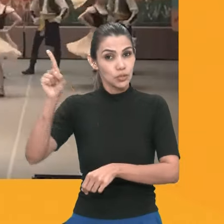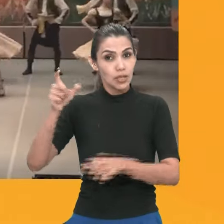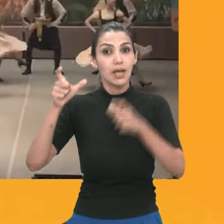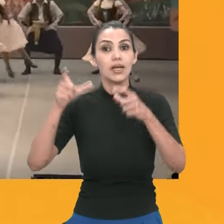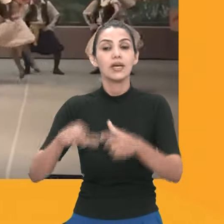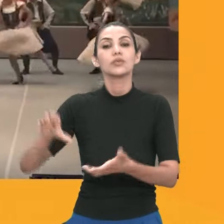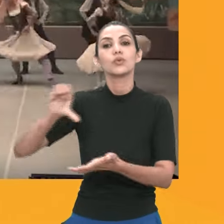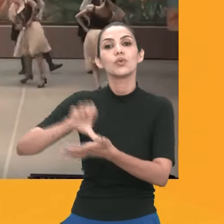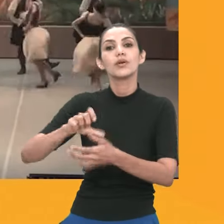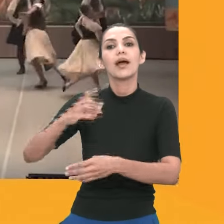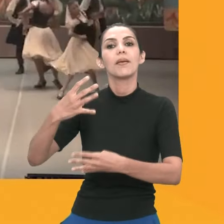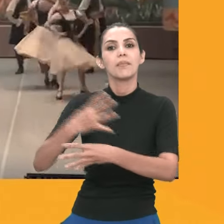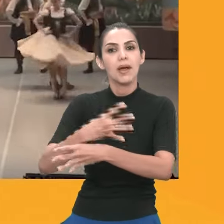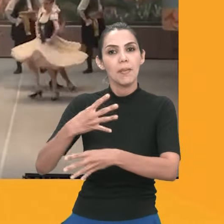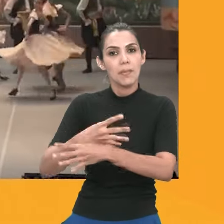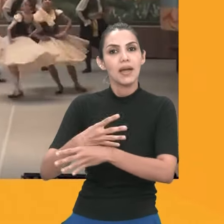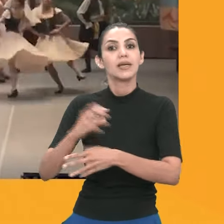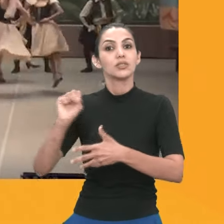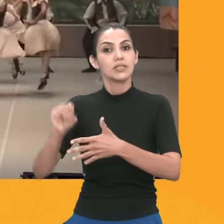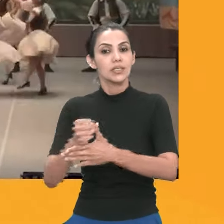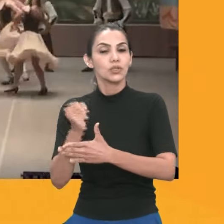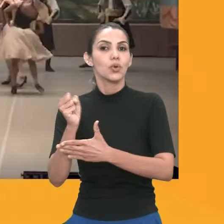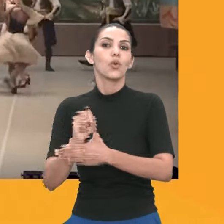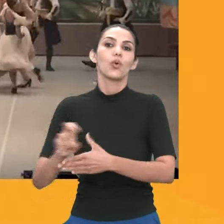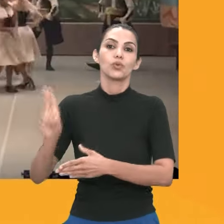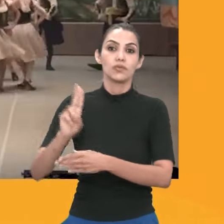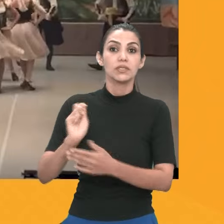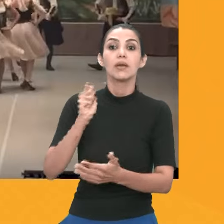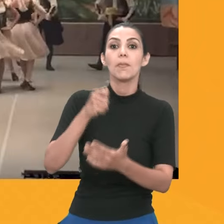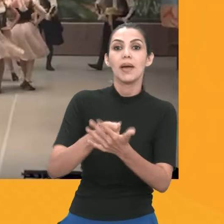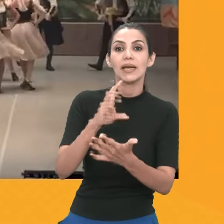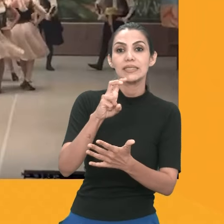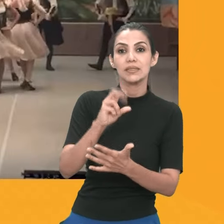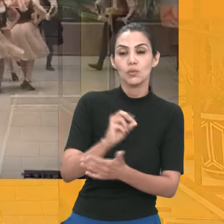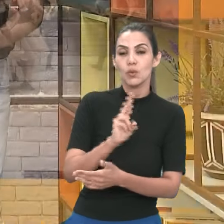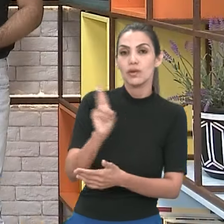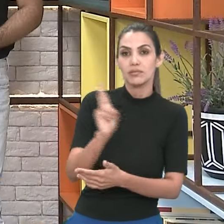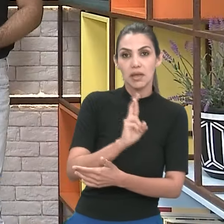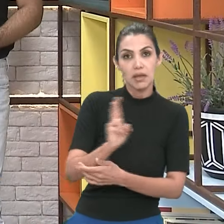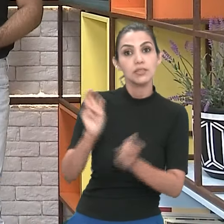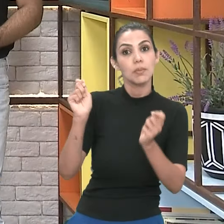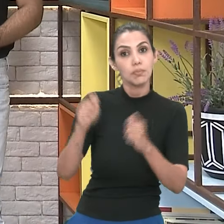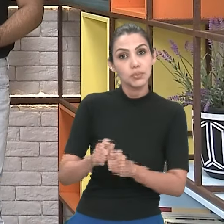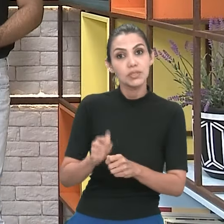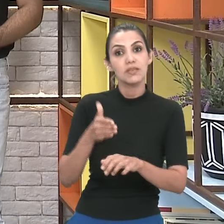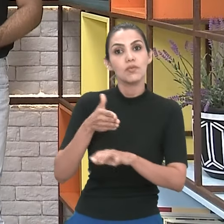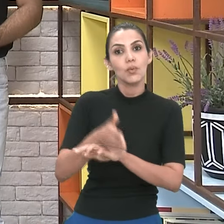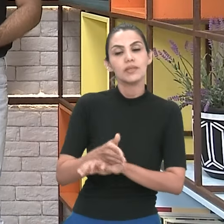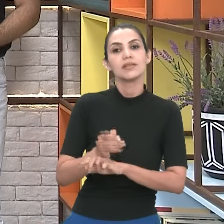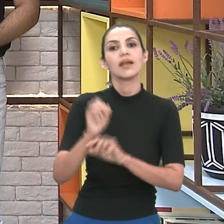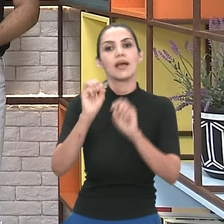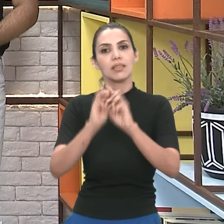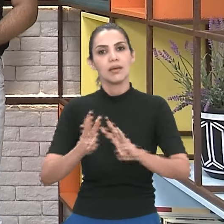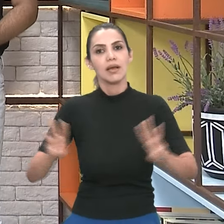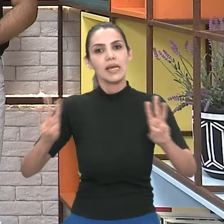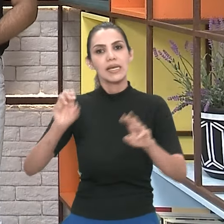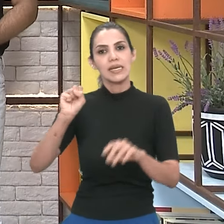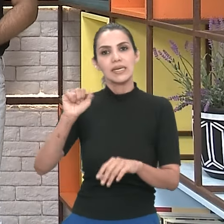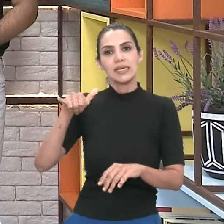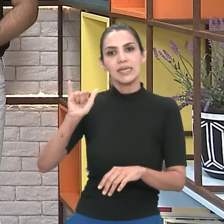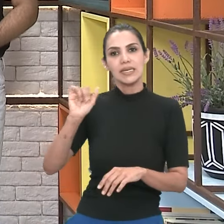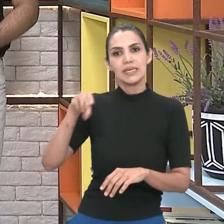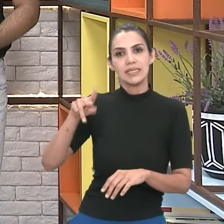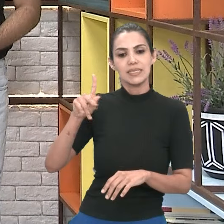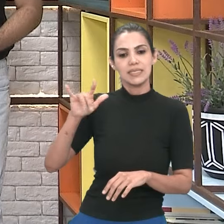universitário. O ingresso custa R$50 e pode ser adquirido na plataforma Simpla. Então para mais informações,